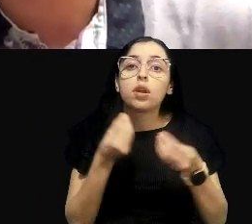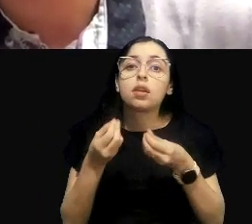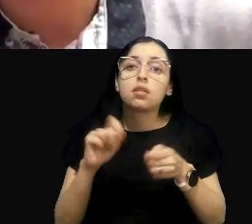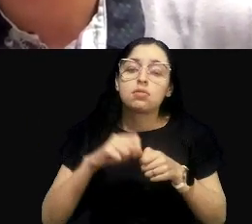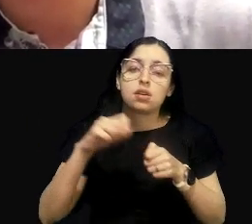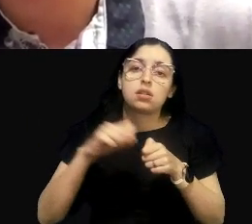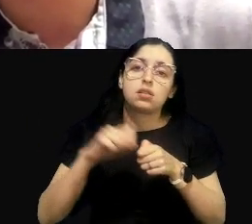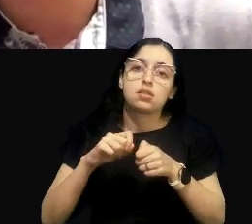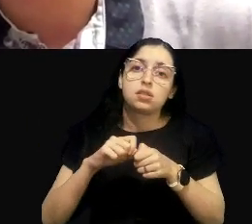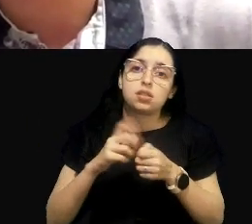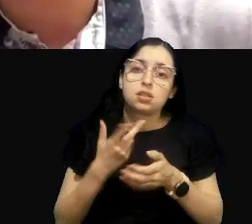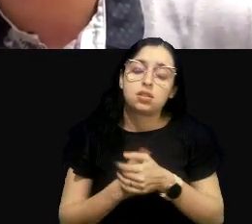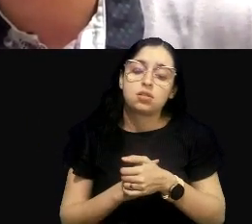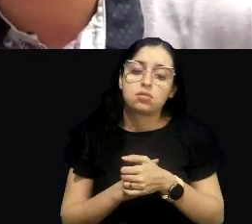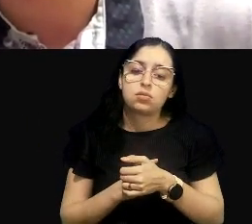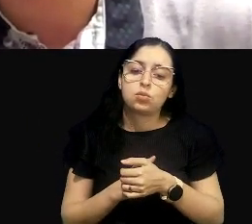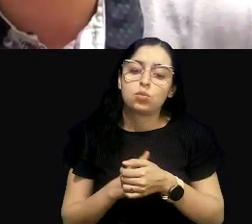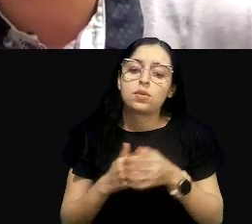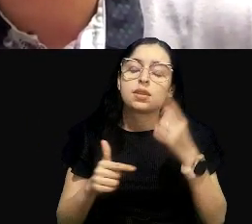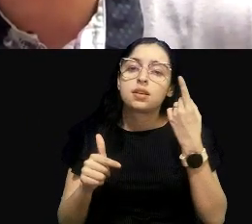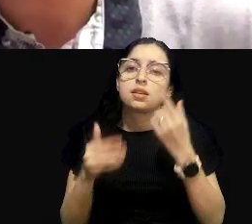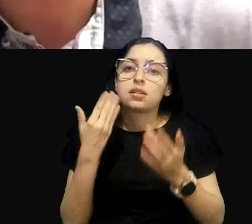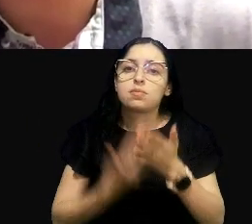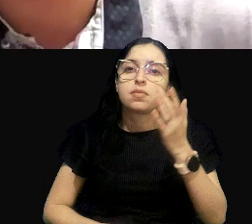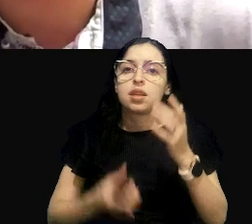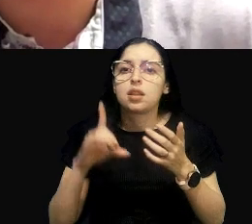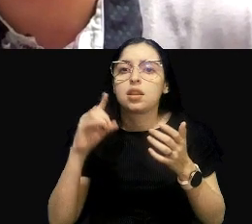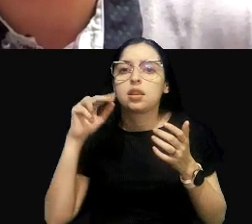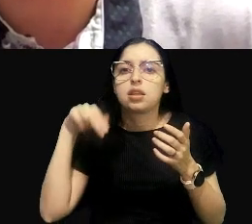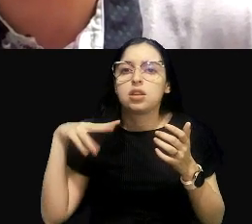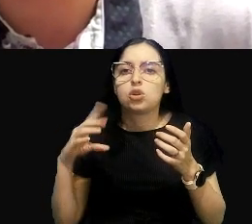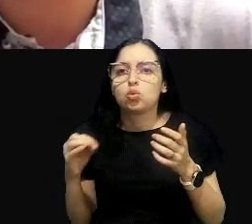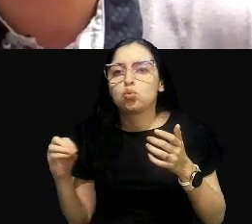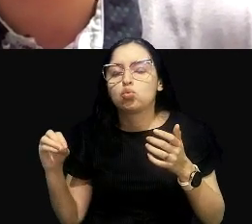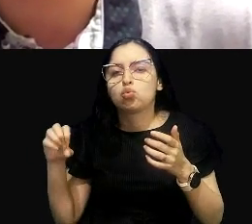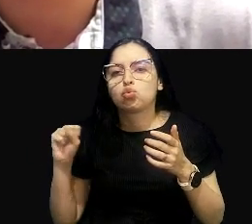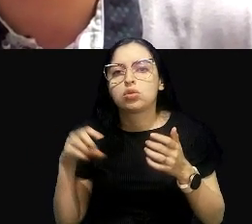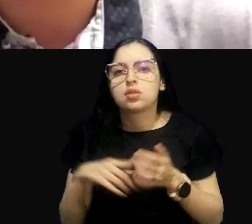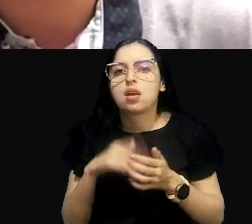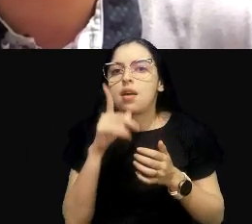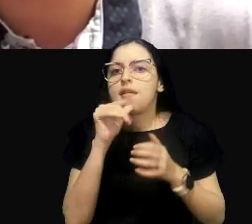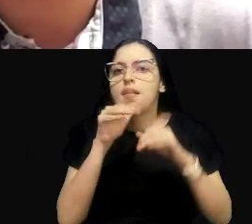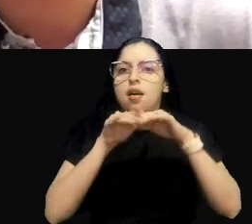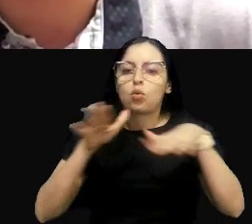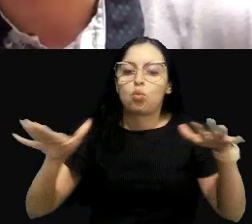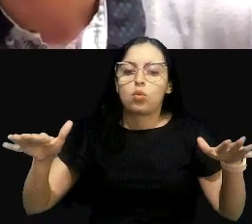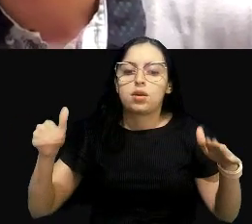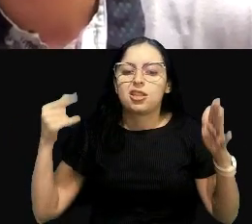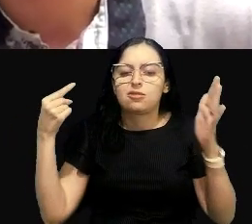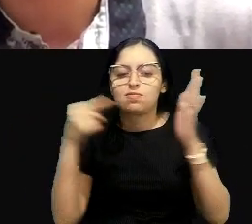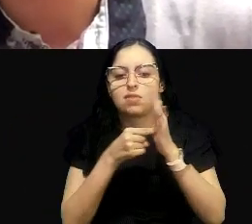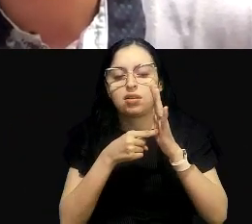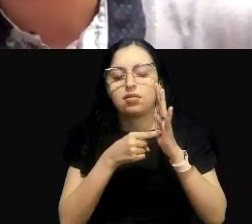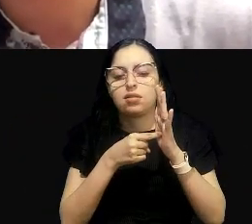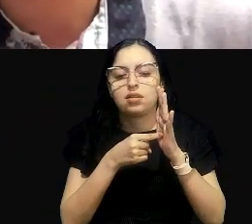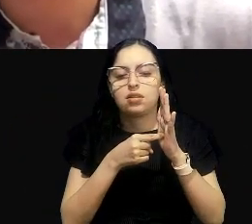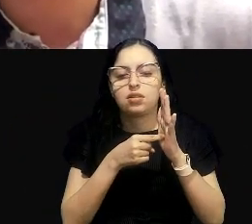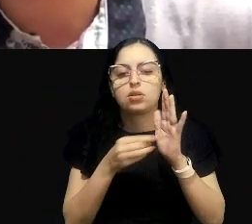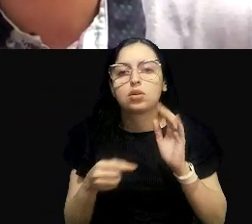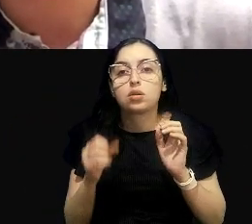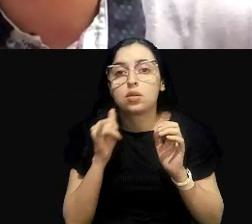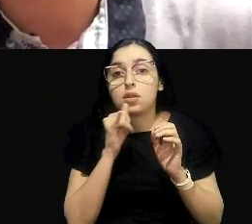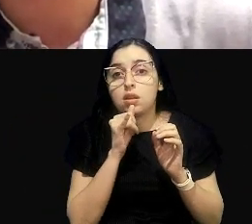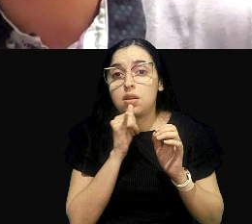relação aos danos ambientais em cursos d'água extremamente alterados, ou extremamente impactados, como esses que